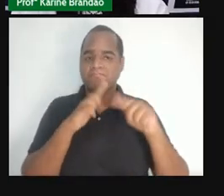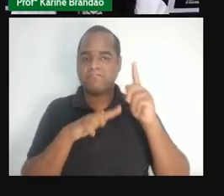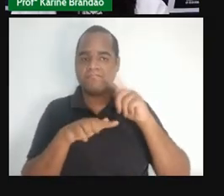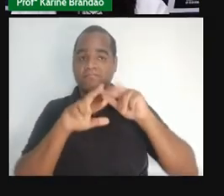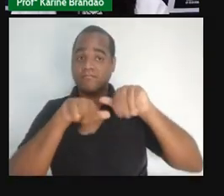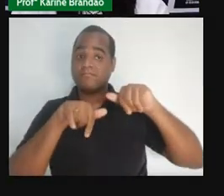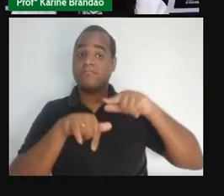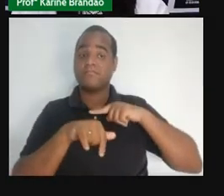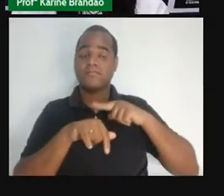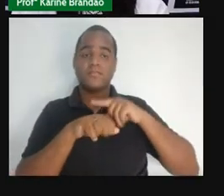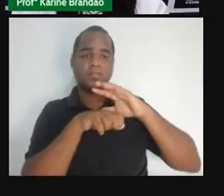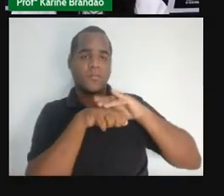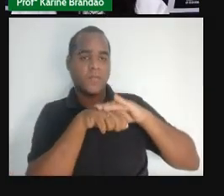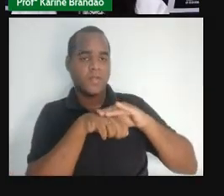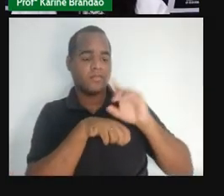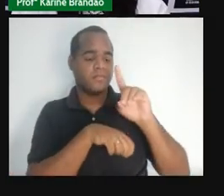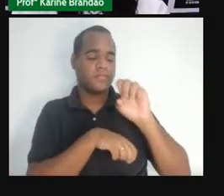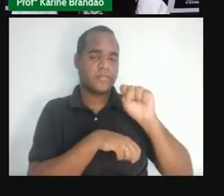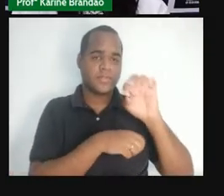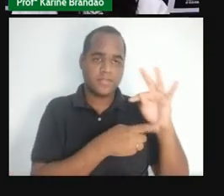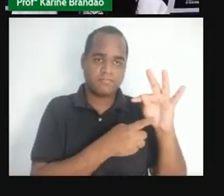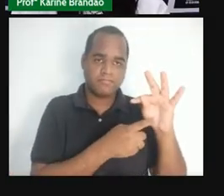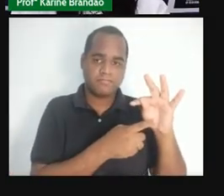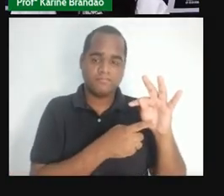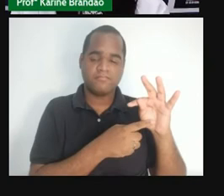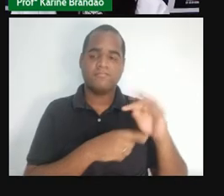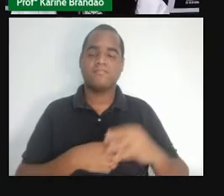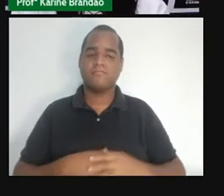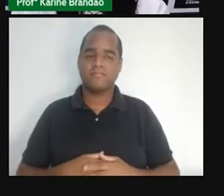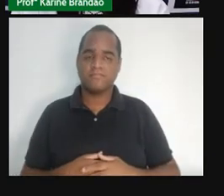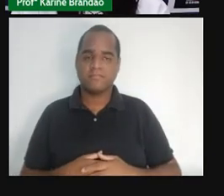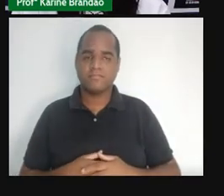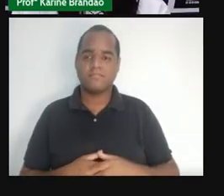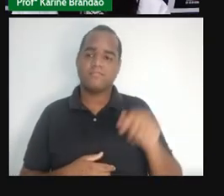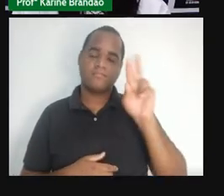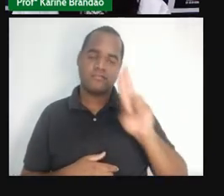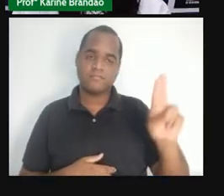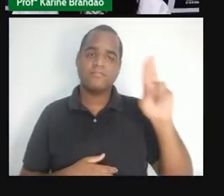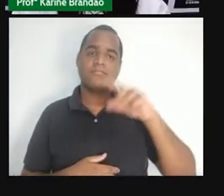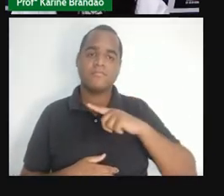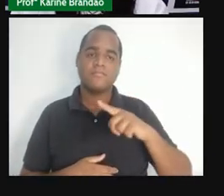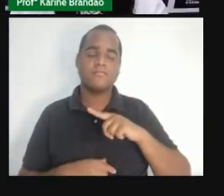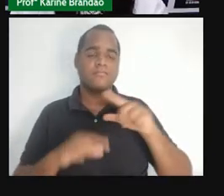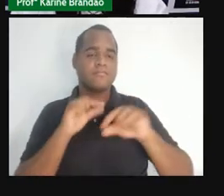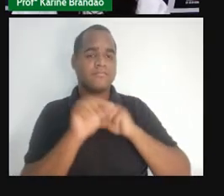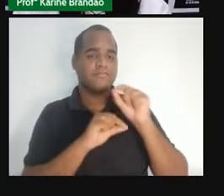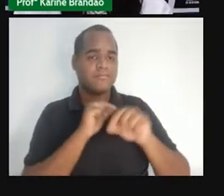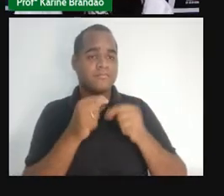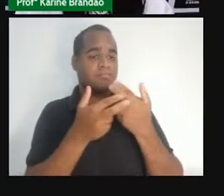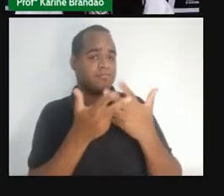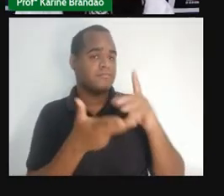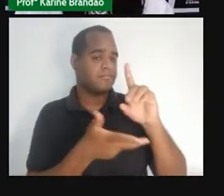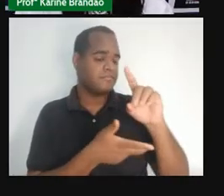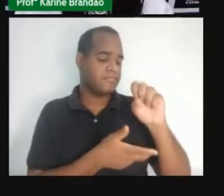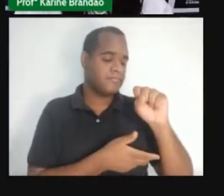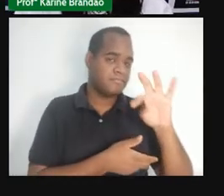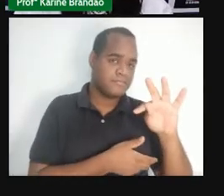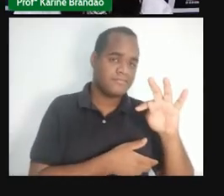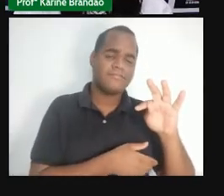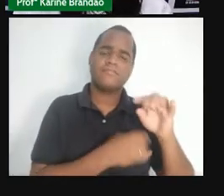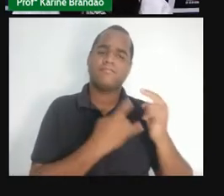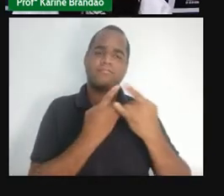doenças sexualmente transmissíveis sobre, desculpa, o uso de métodos contraceptivos e as doenças sexualmente